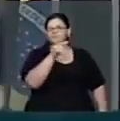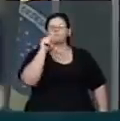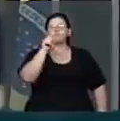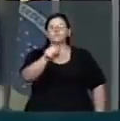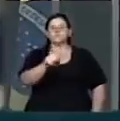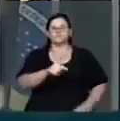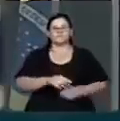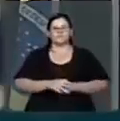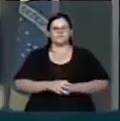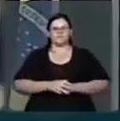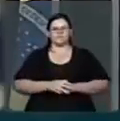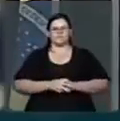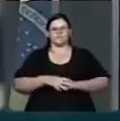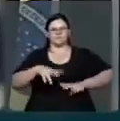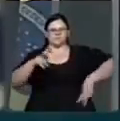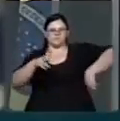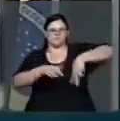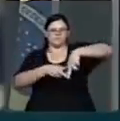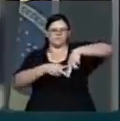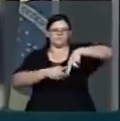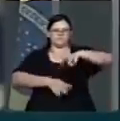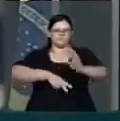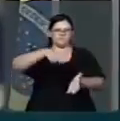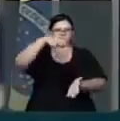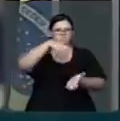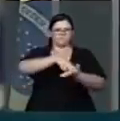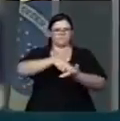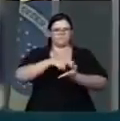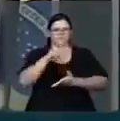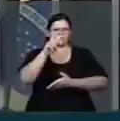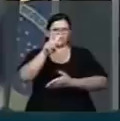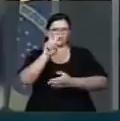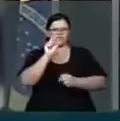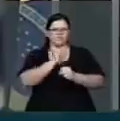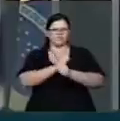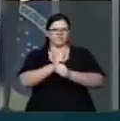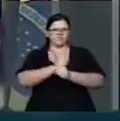Condenado à prisão por dois anos e seis meses.